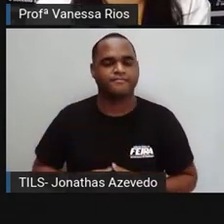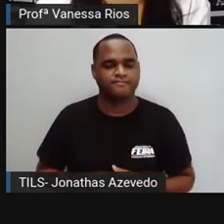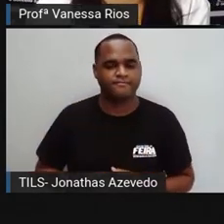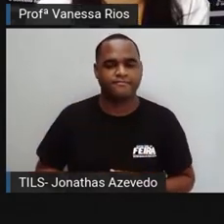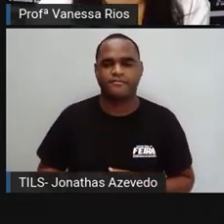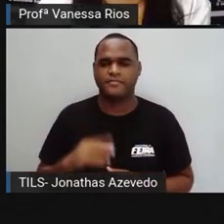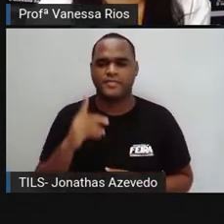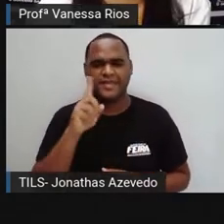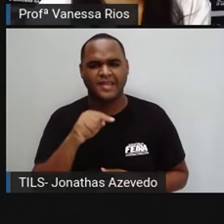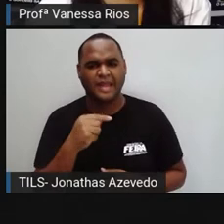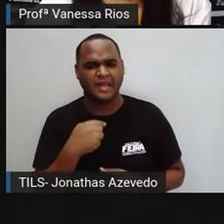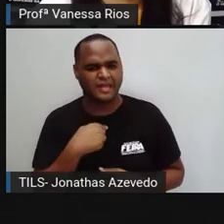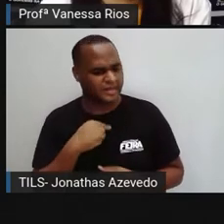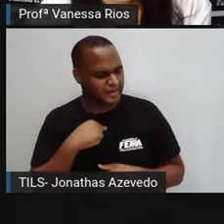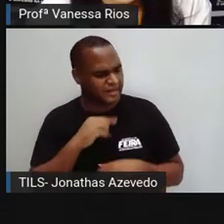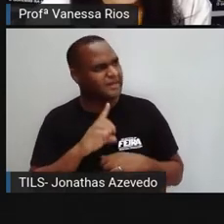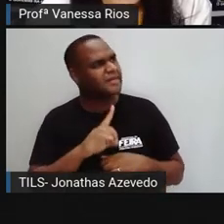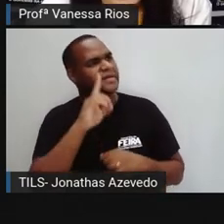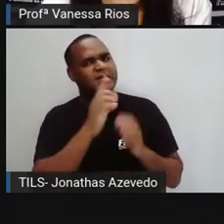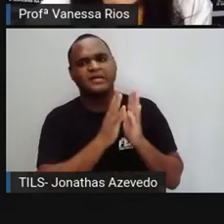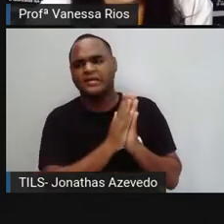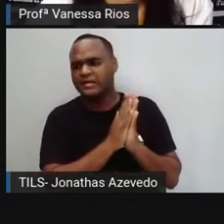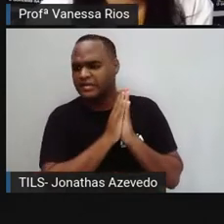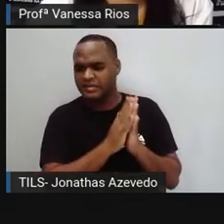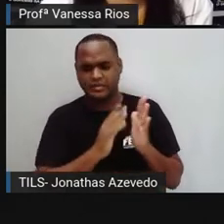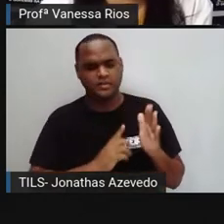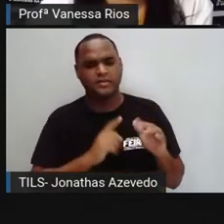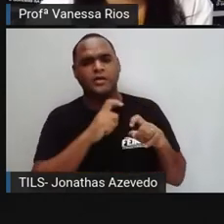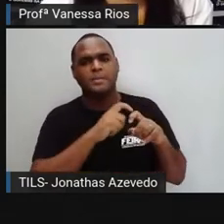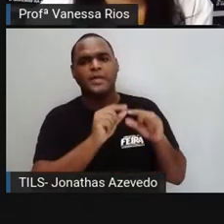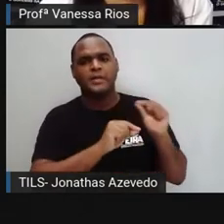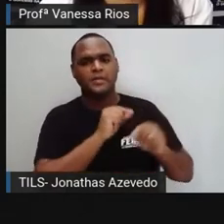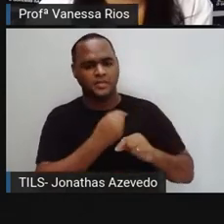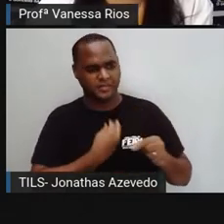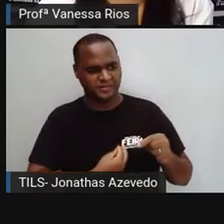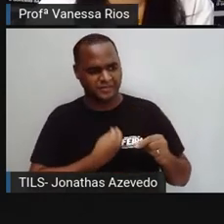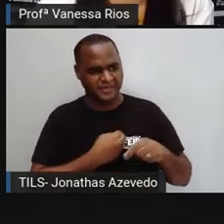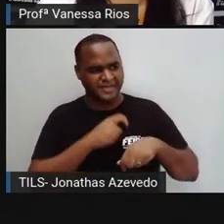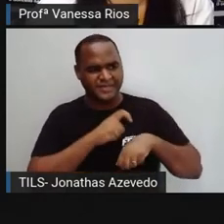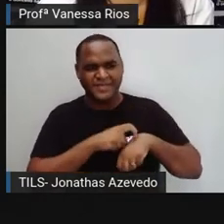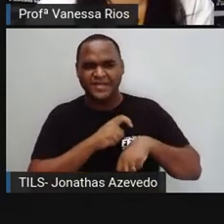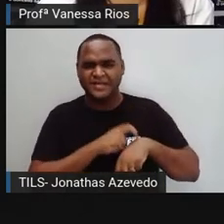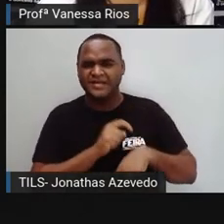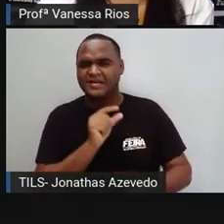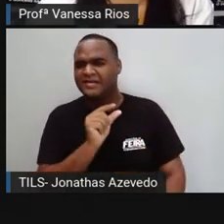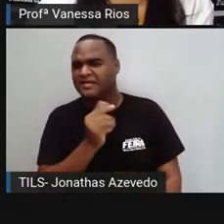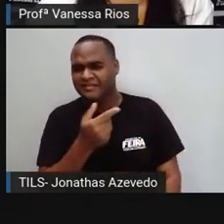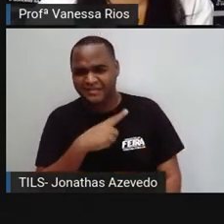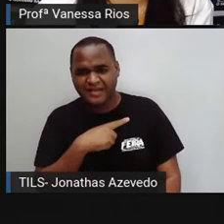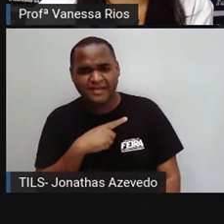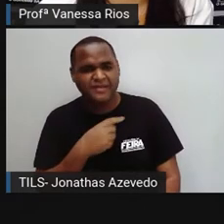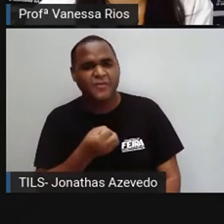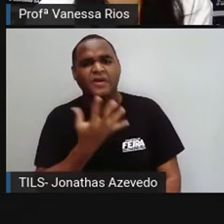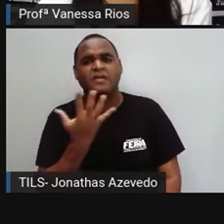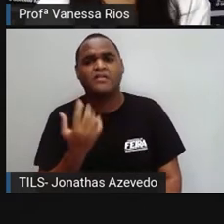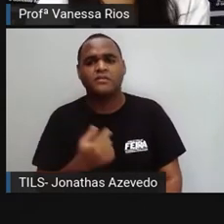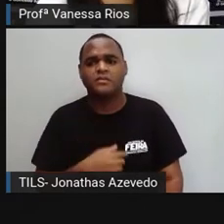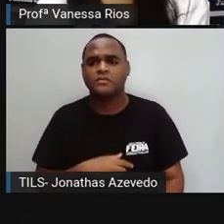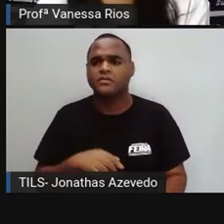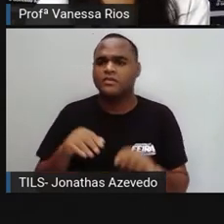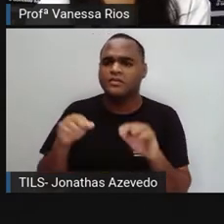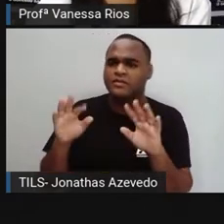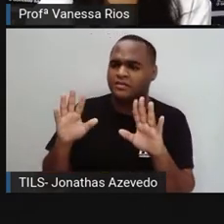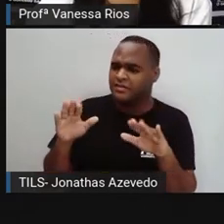paciente fala, meu Deus, doutor, e quanto tempo eu tenho de vida? Aí o médico